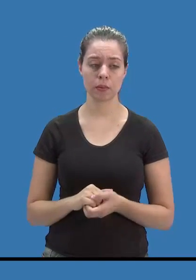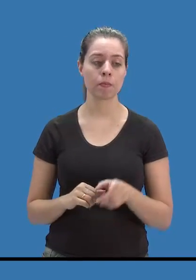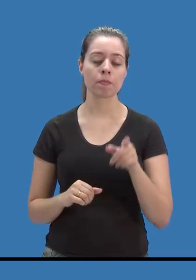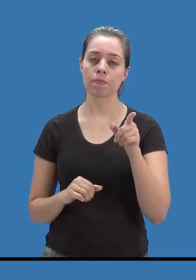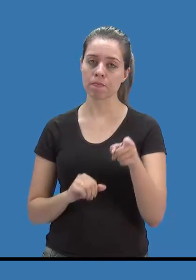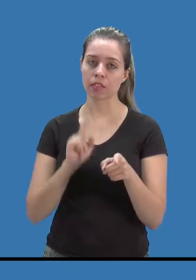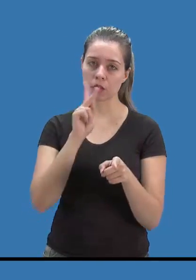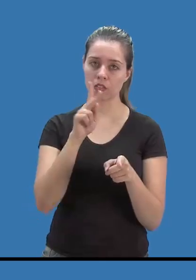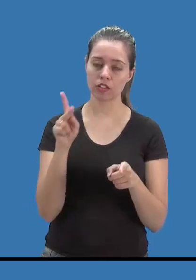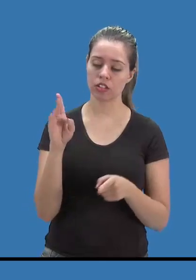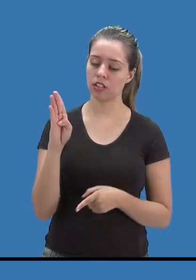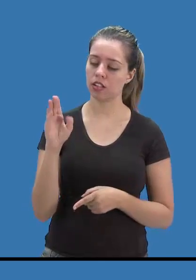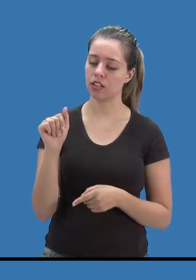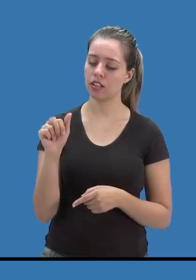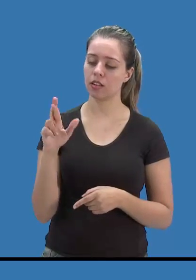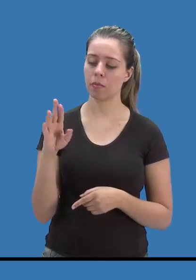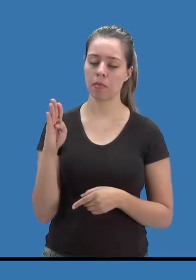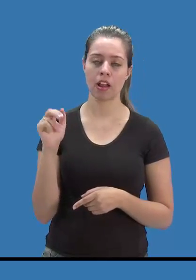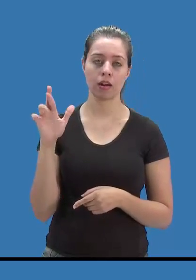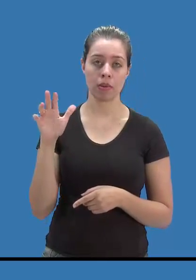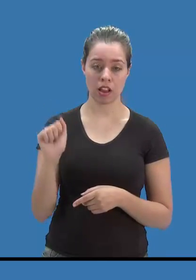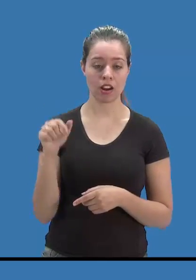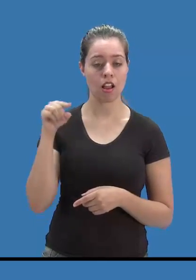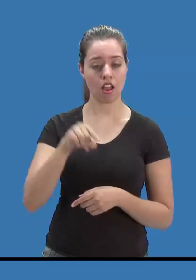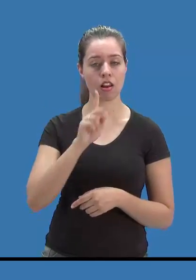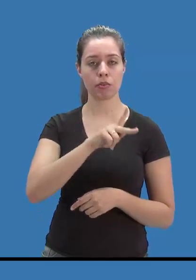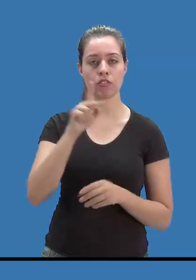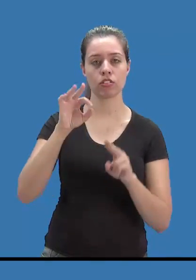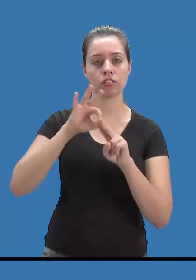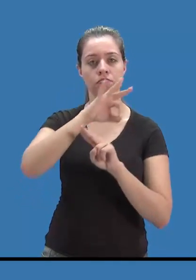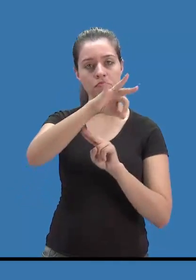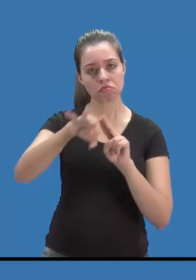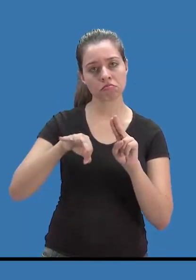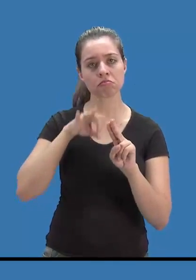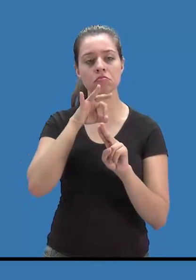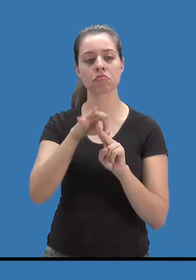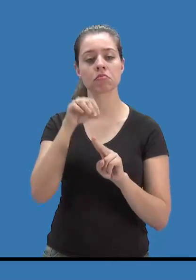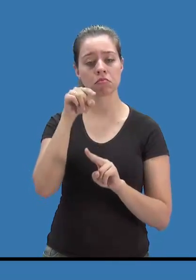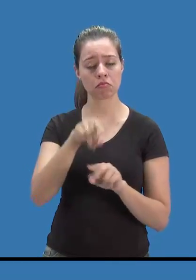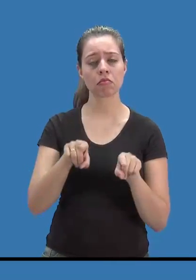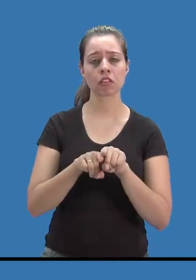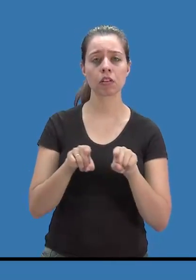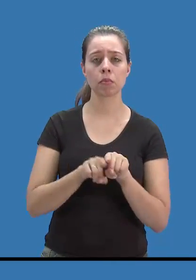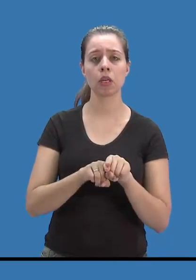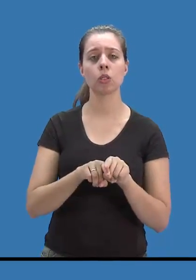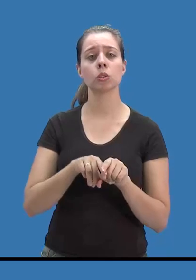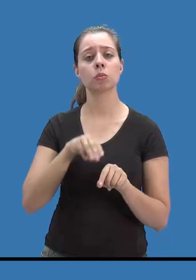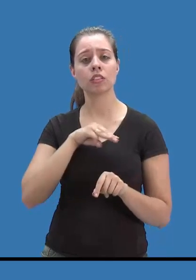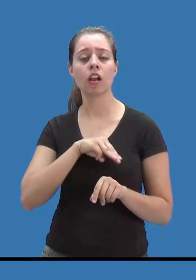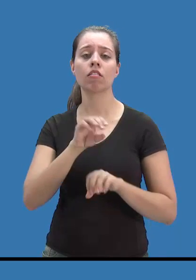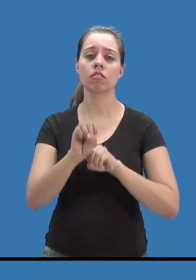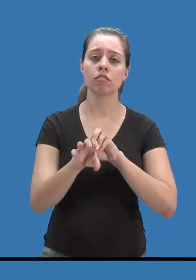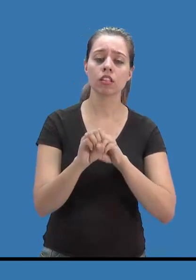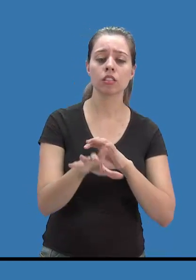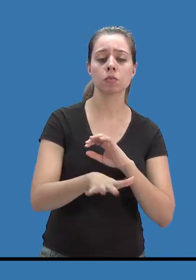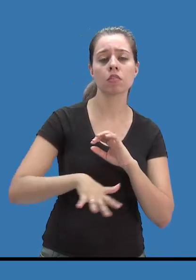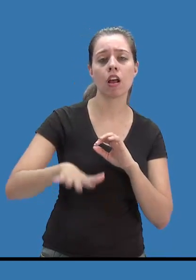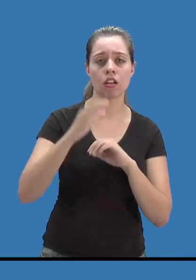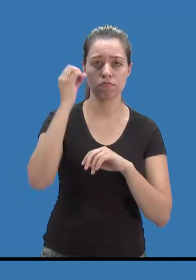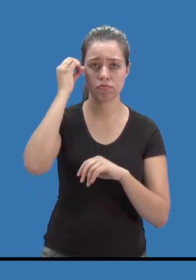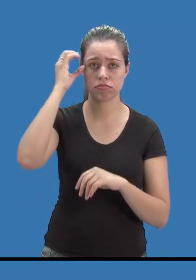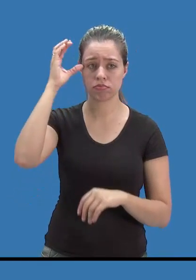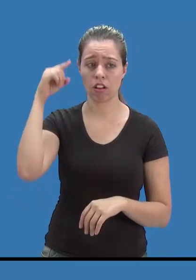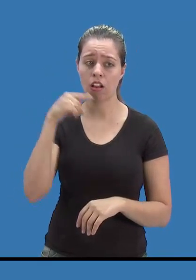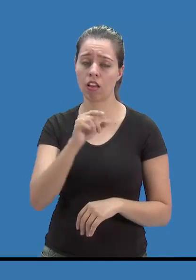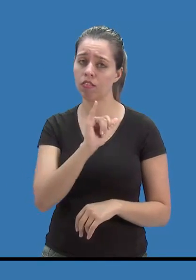é professora da Universidade Federal de São Carlos e foi consultora do Ministério da Educação para a área de superdotação. Para ela,